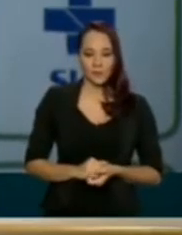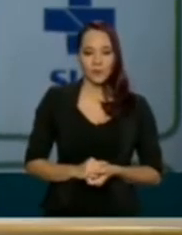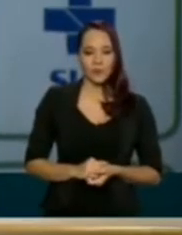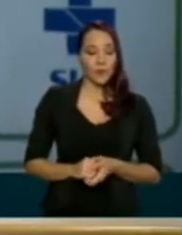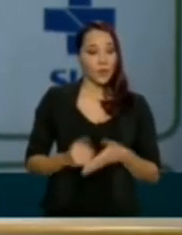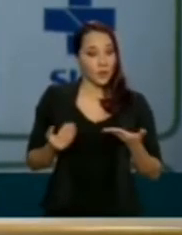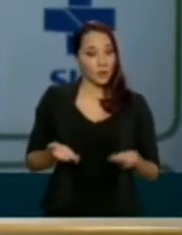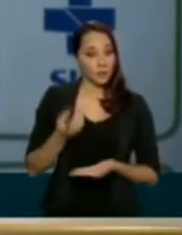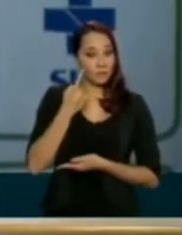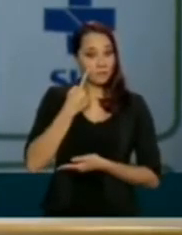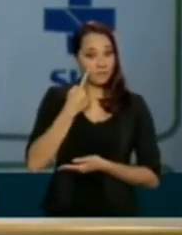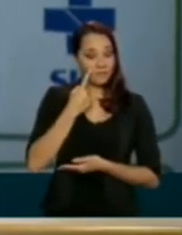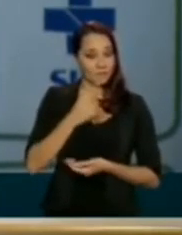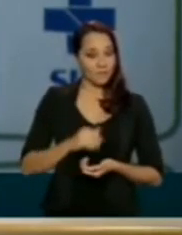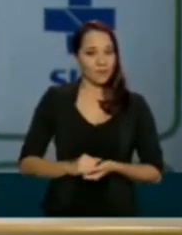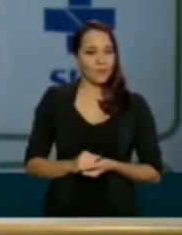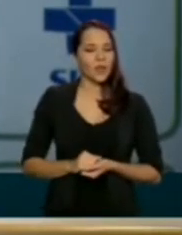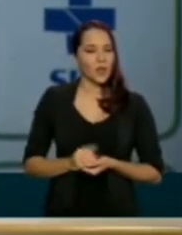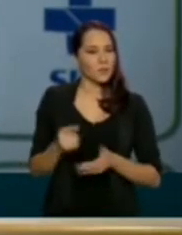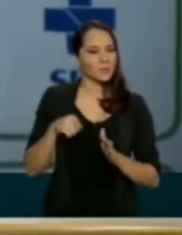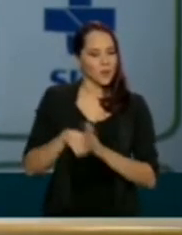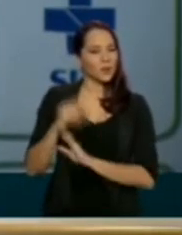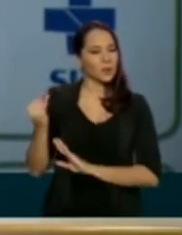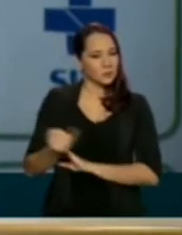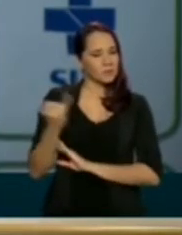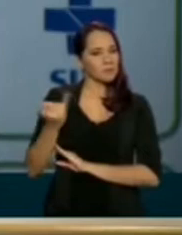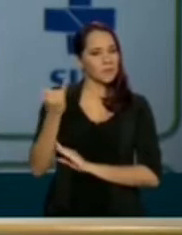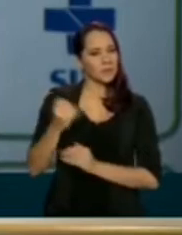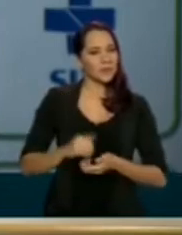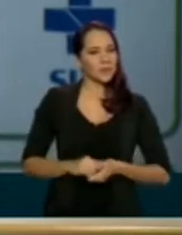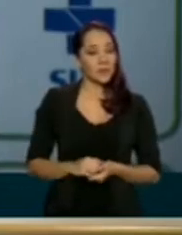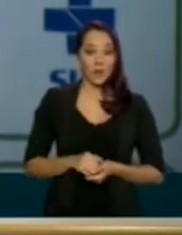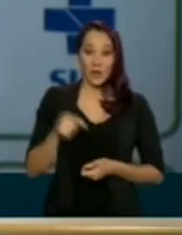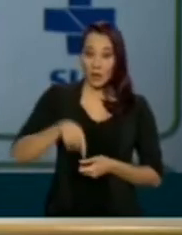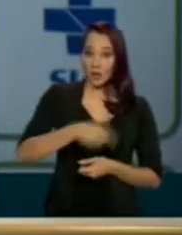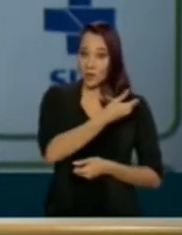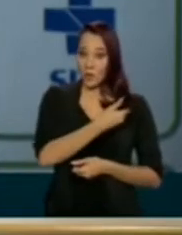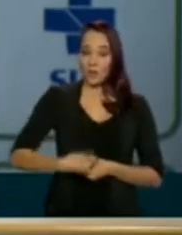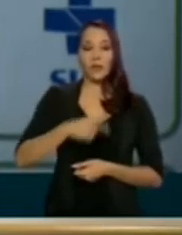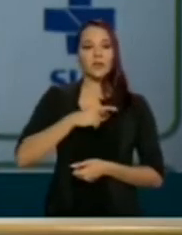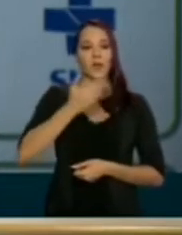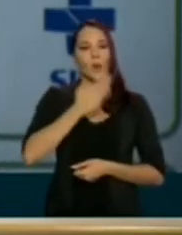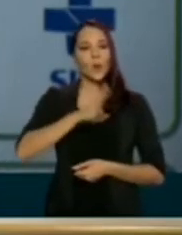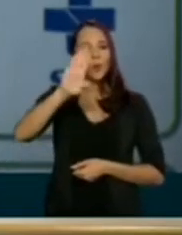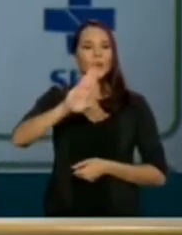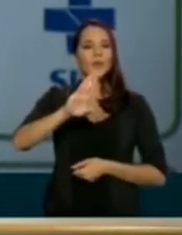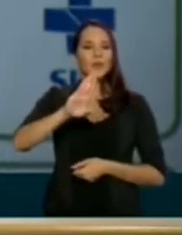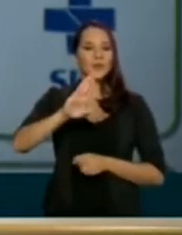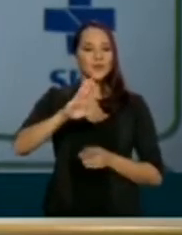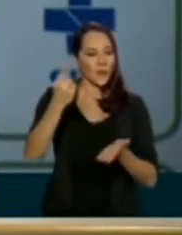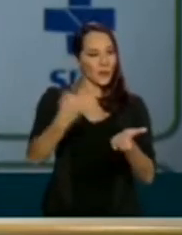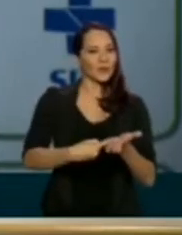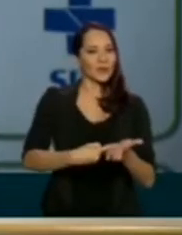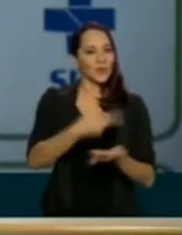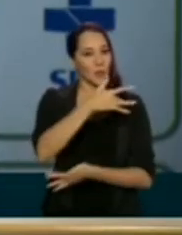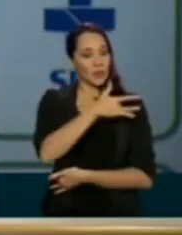Veja bem, Carolina, é uma pergunta extremamente importante. Esse governo tem um compromisso com a saúde pública do Brasil.